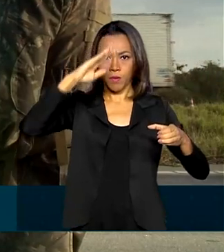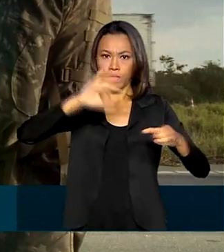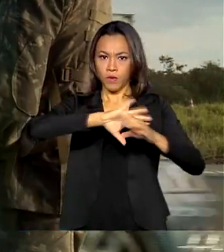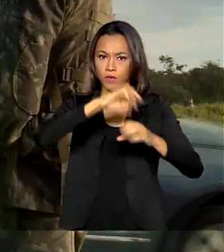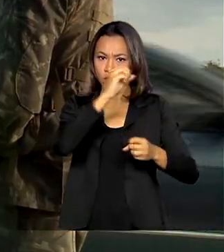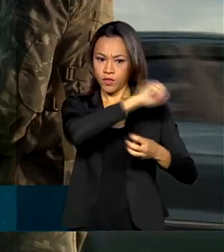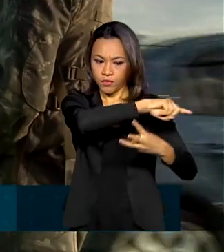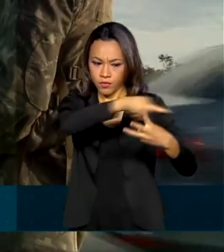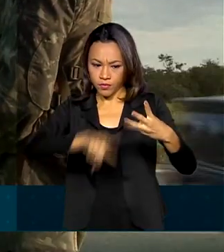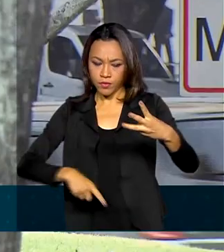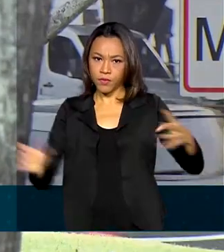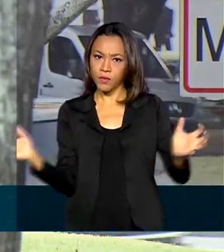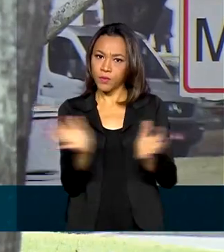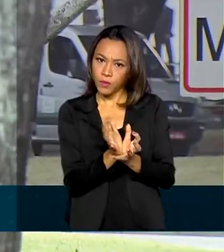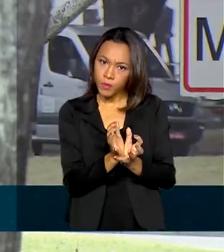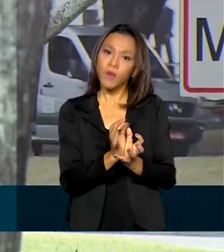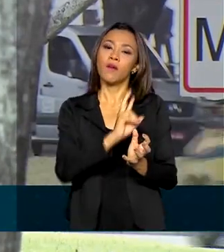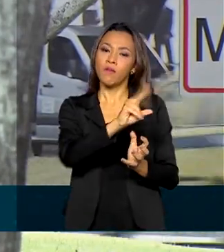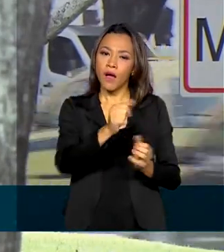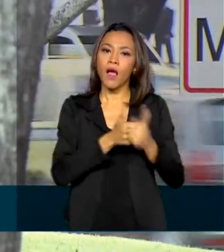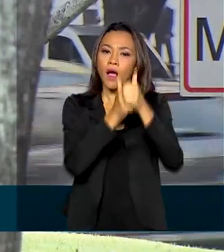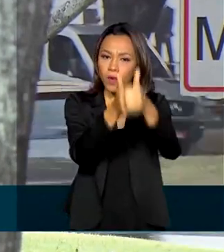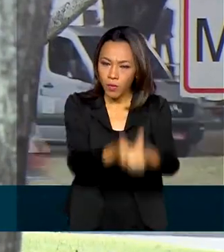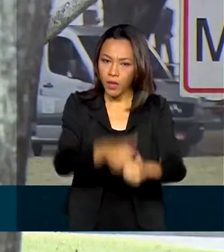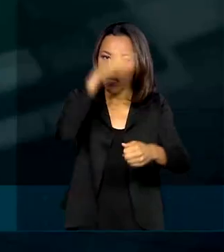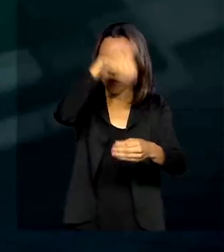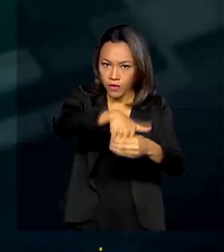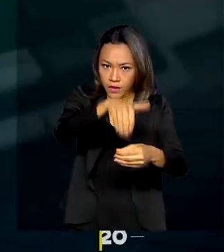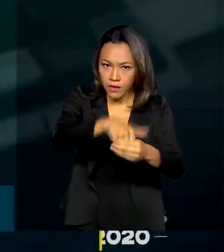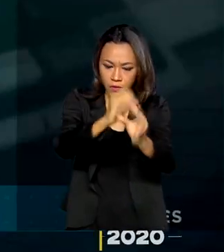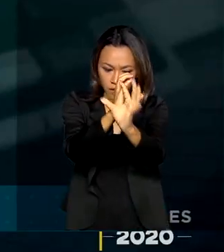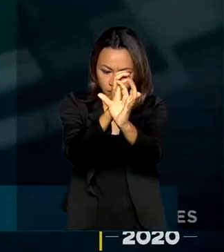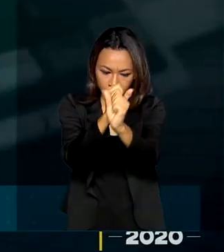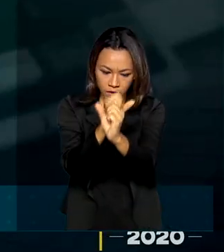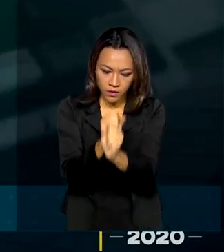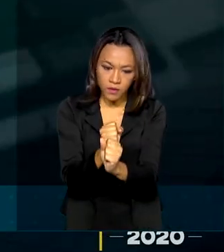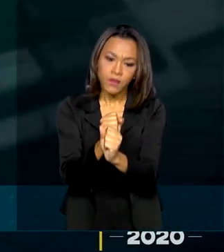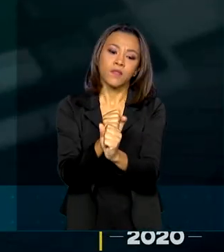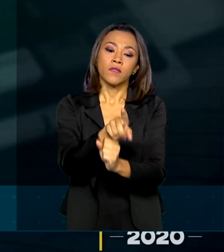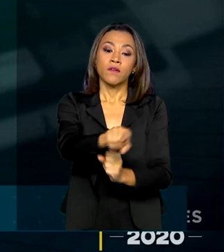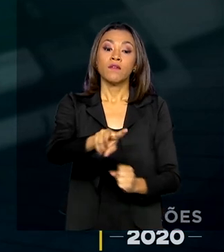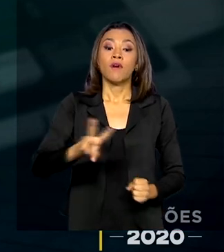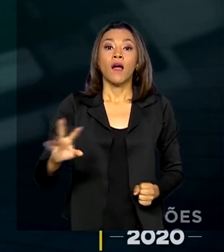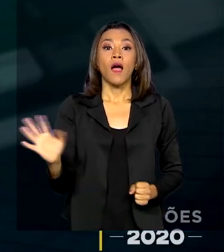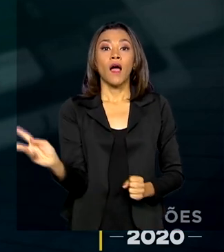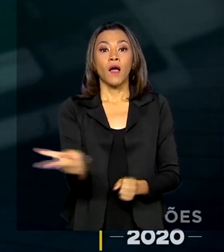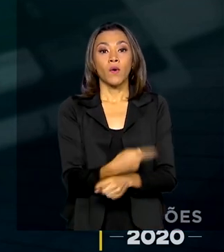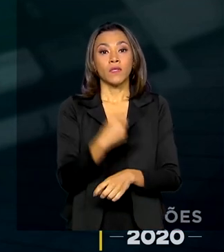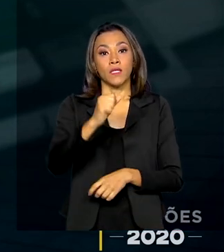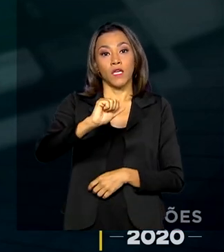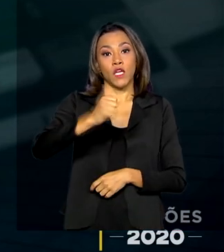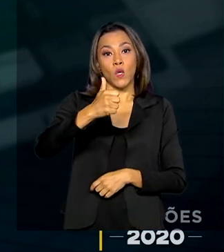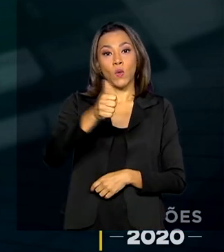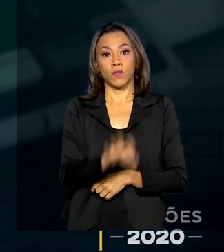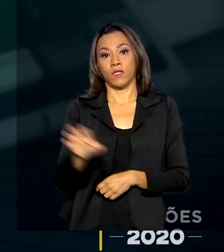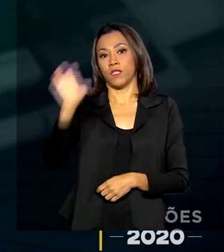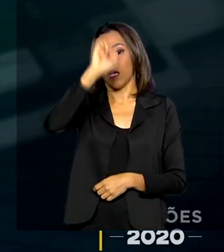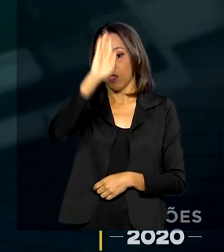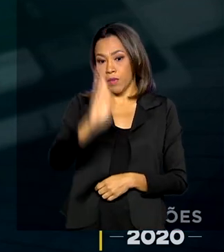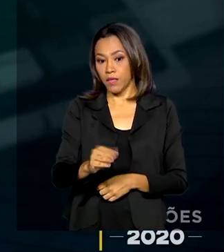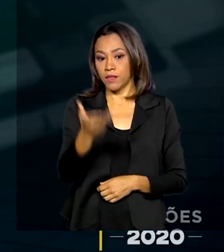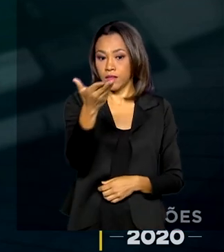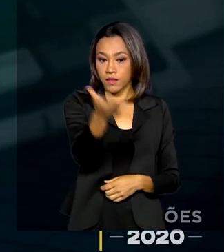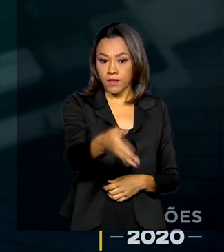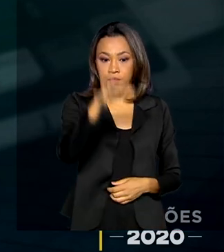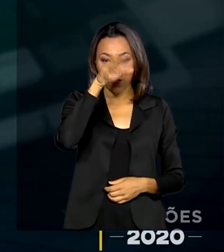atuar durante a votação e também na apuração dos votos. A operação acontecerá em 11 estados do país. São eles